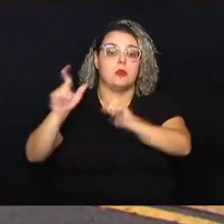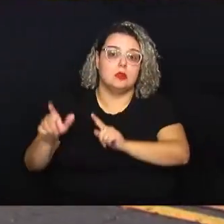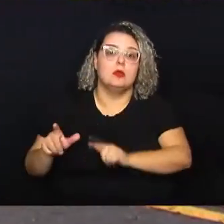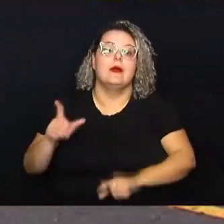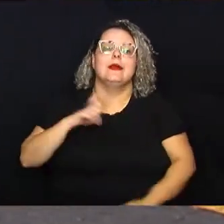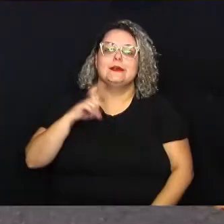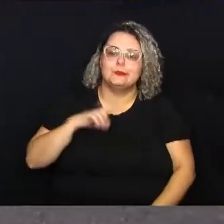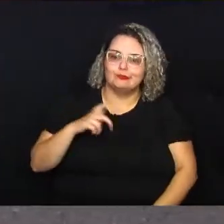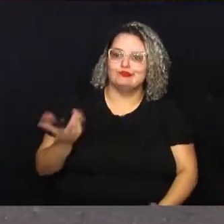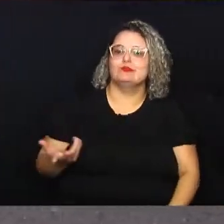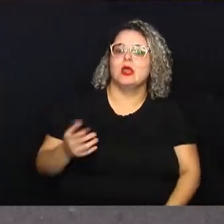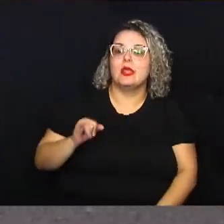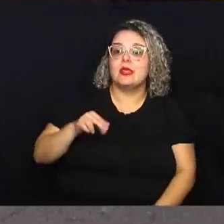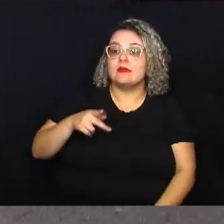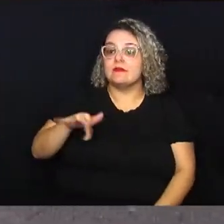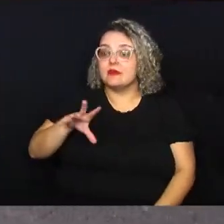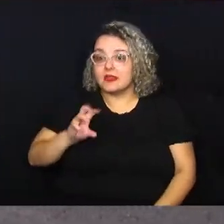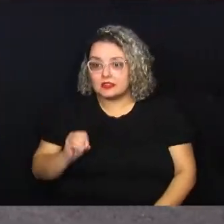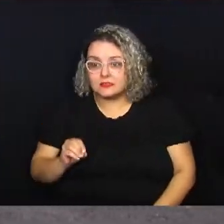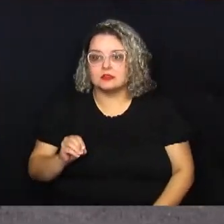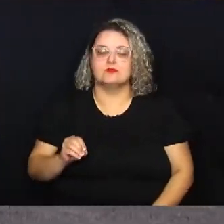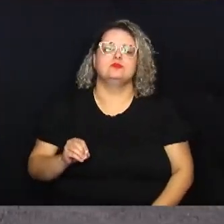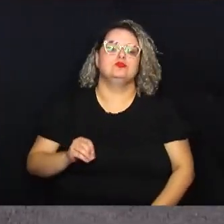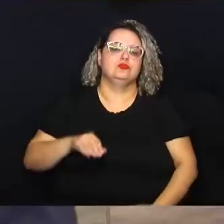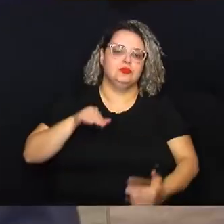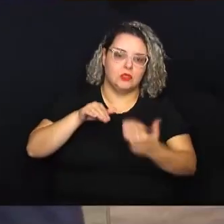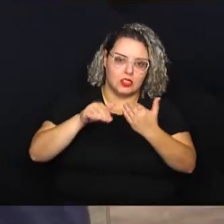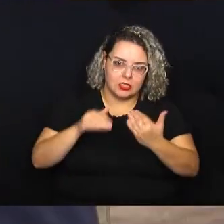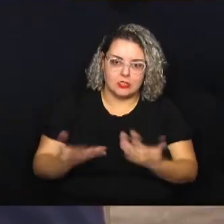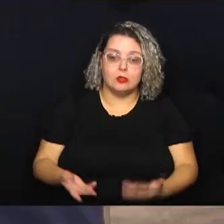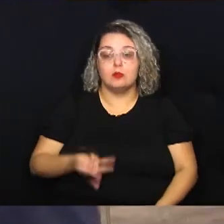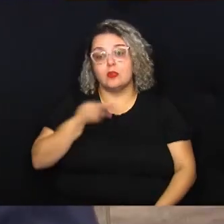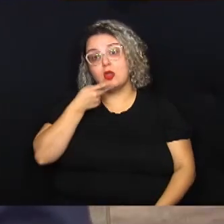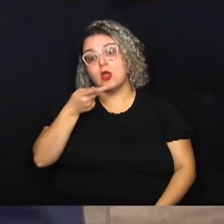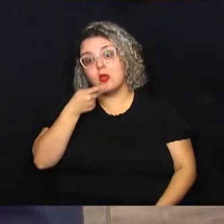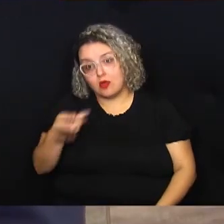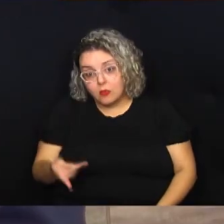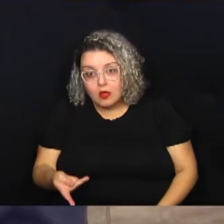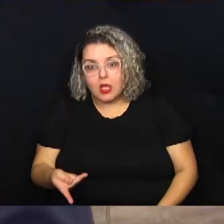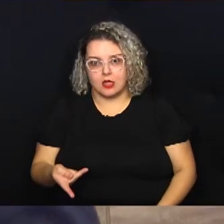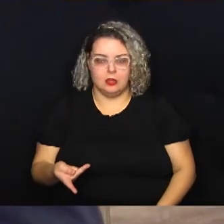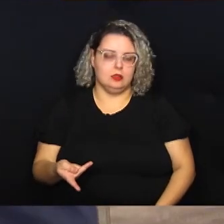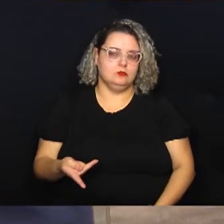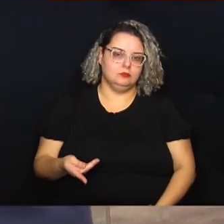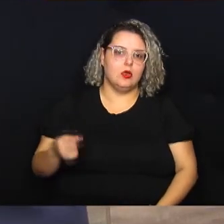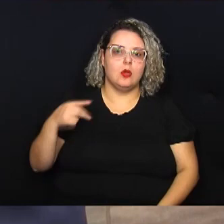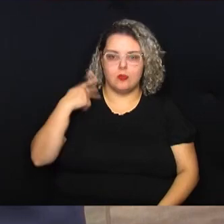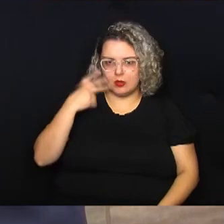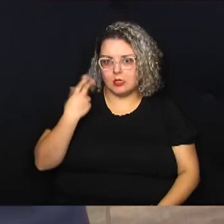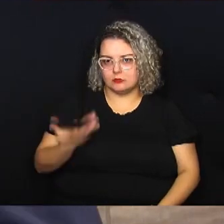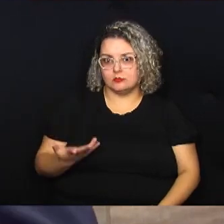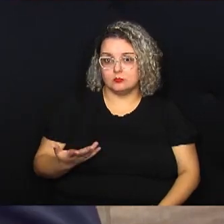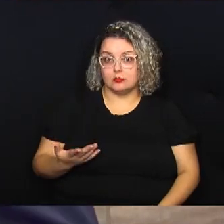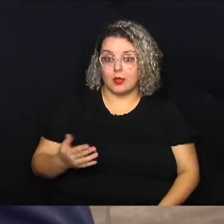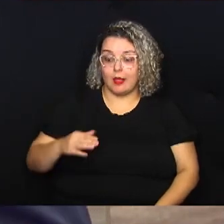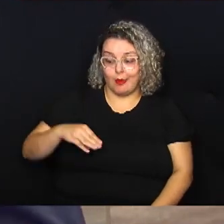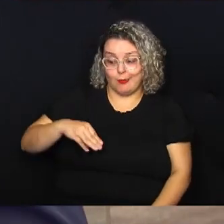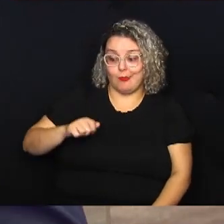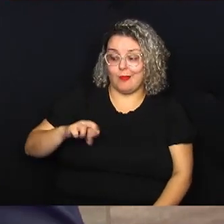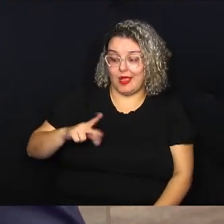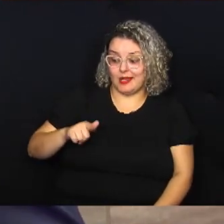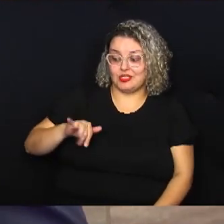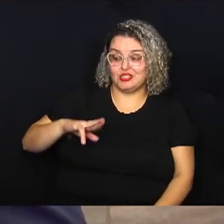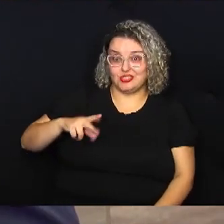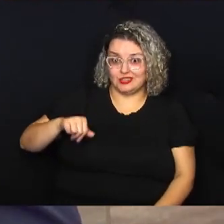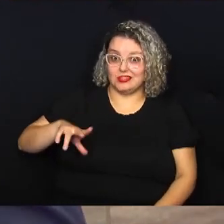trânsito e risco à vida, como destaca o parlamentar. Marginais têm usado esse cruzamento para poder fazer rachas,